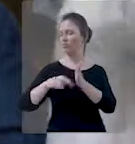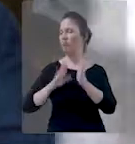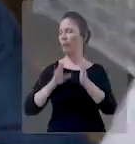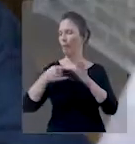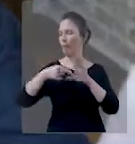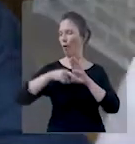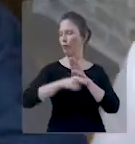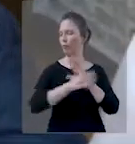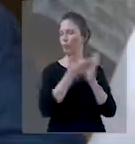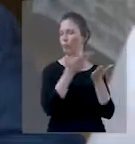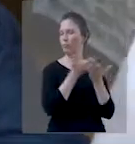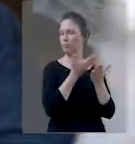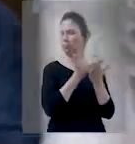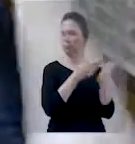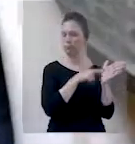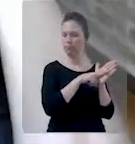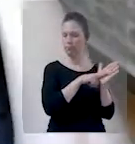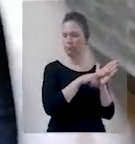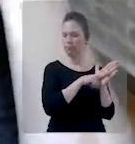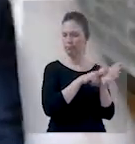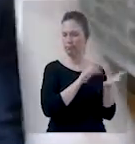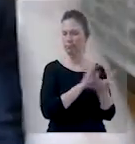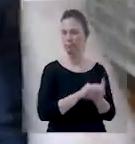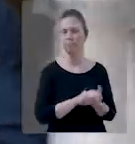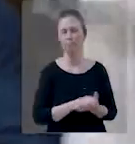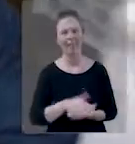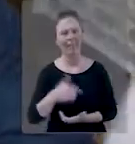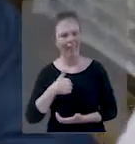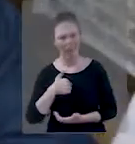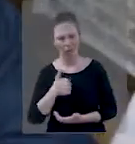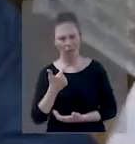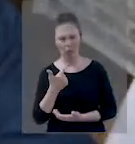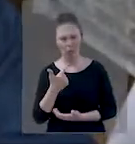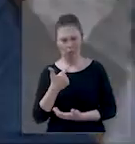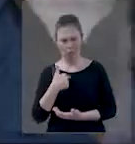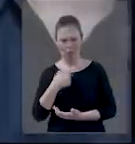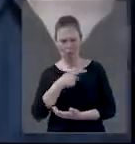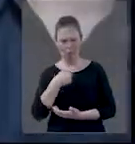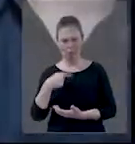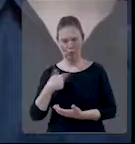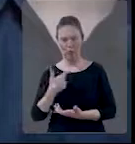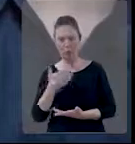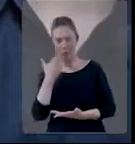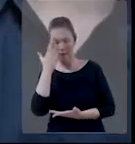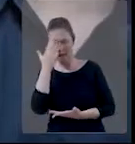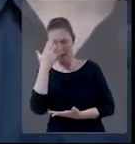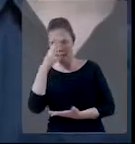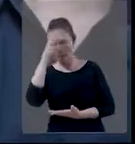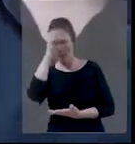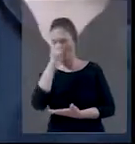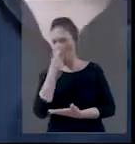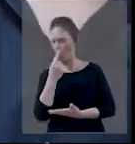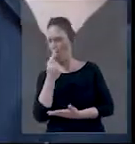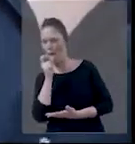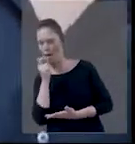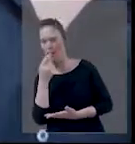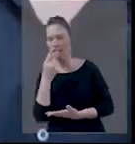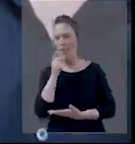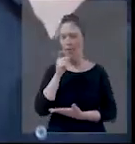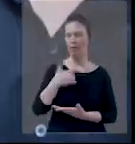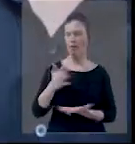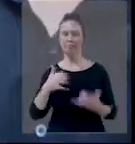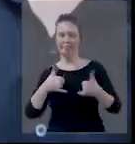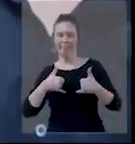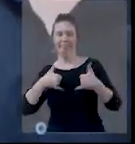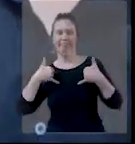mostrar que estudaram, né? Óbvio. Eles querem mostrar aquela sapiência. Eu que não sou pastor, decoro uma ou duas palavras. fico...